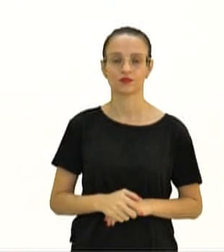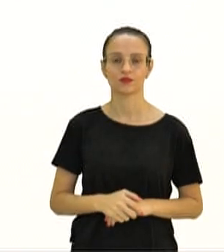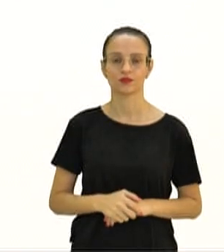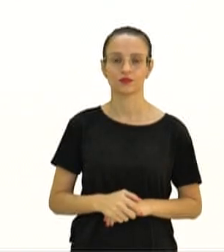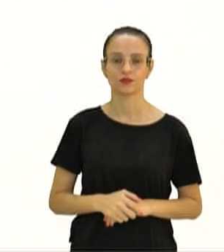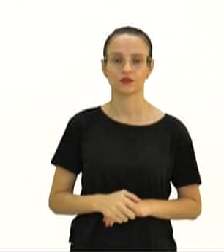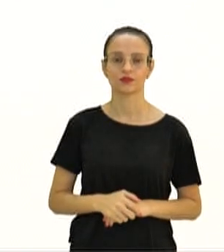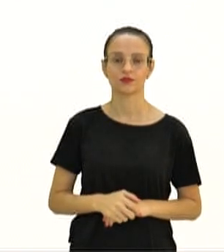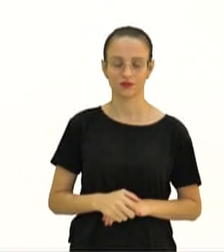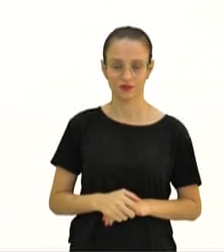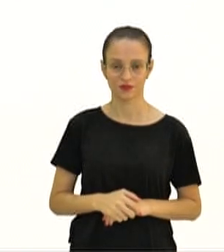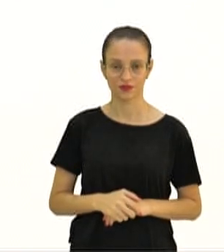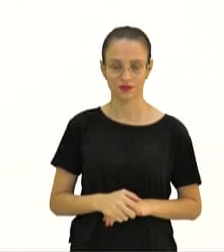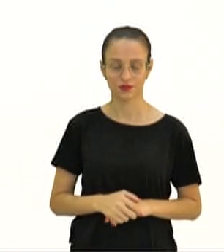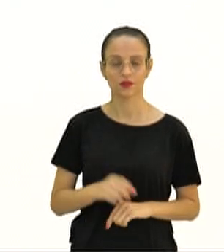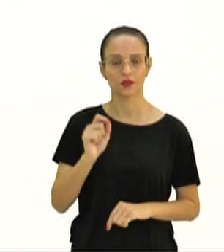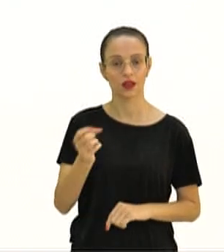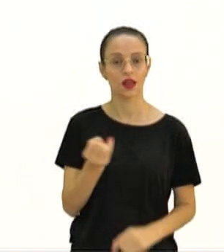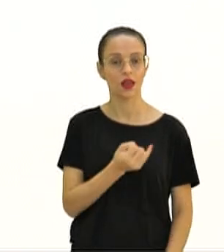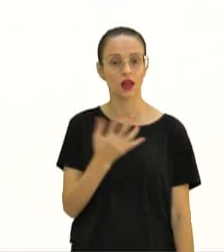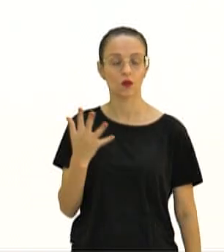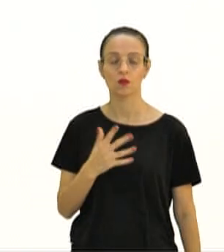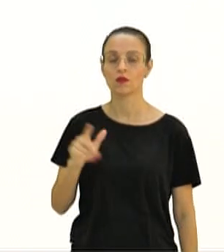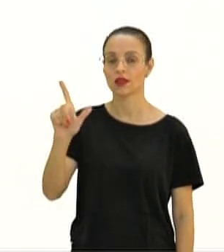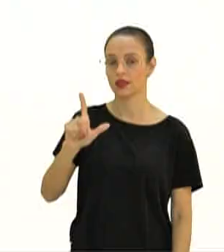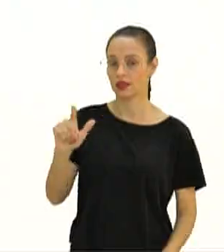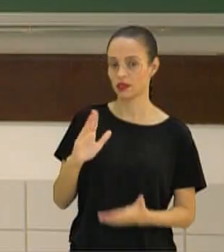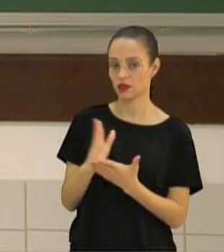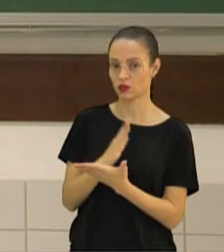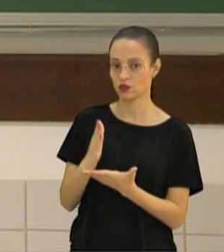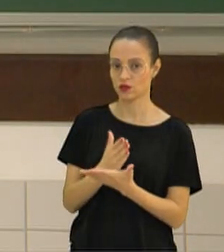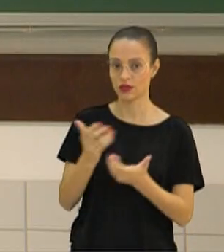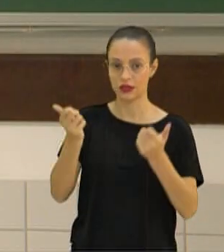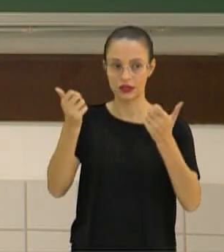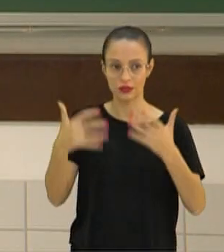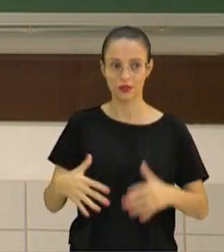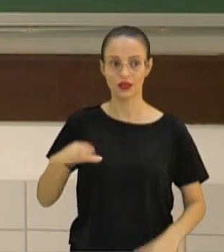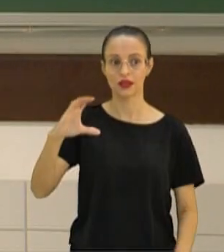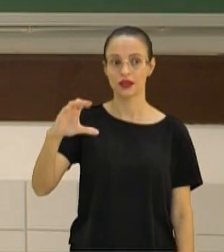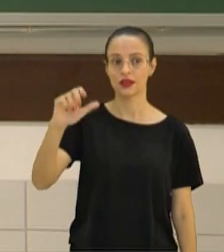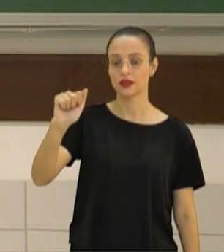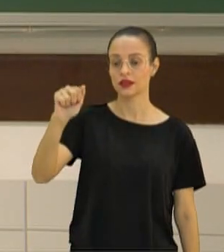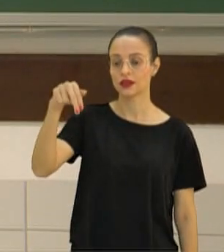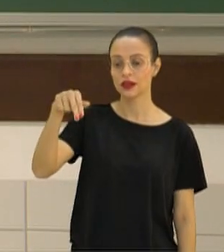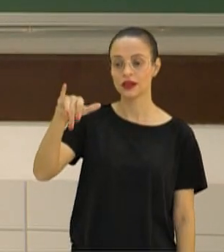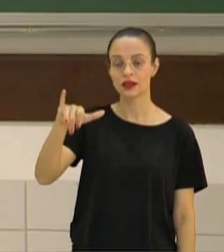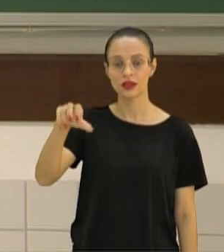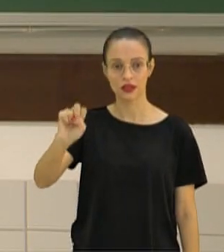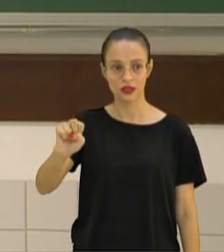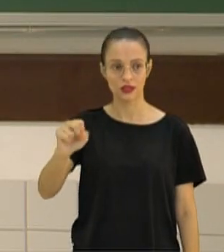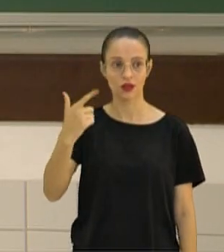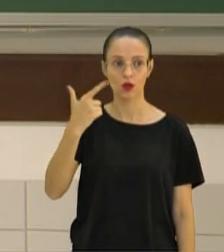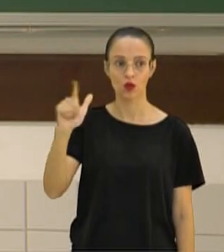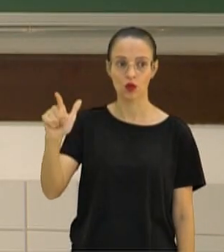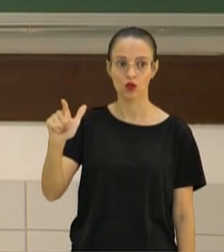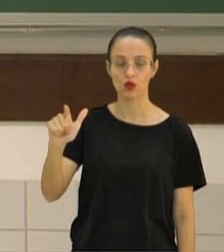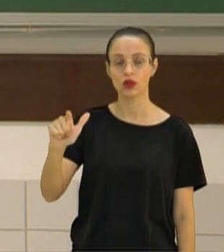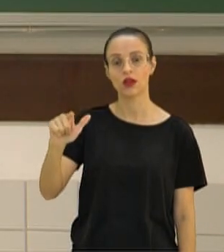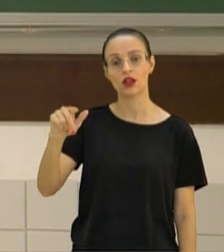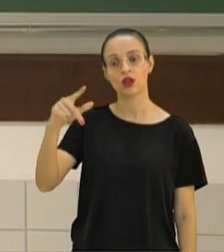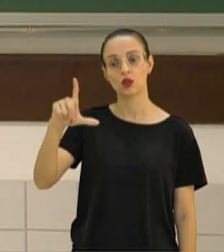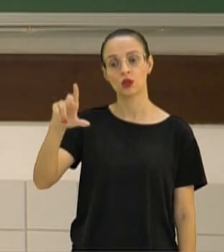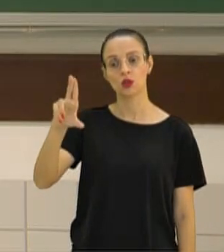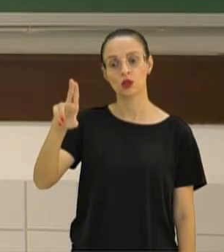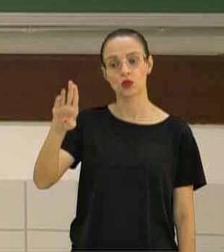vamos ter um detalhezinho. Algumas literaturas trazem como canes familiares. Outras trazem como canes lupus